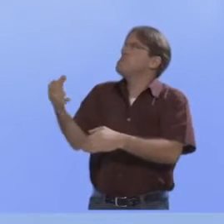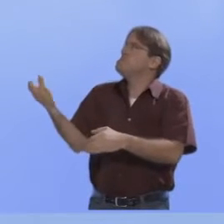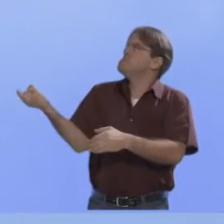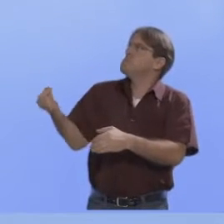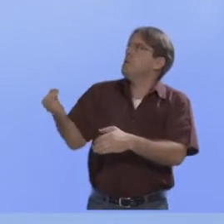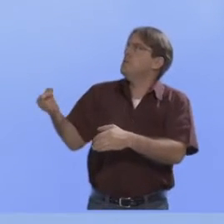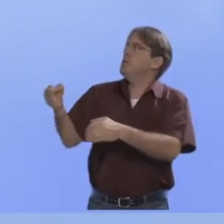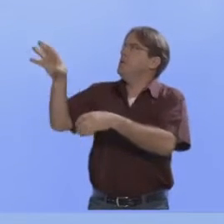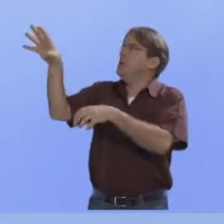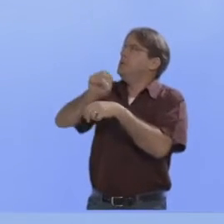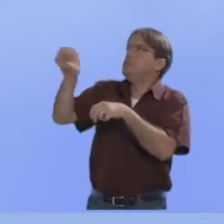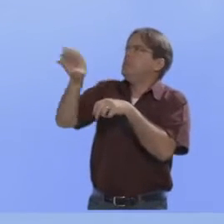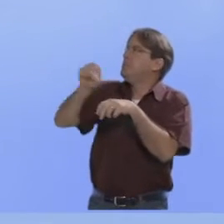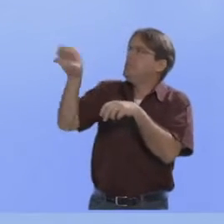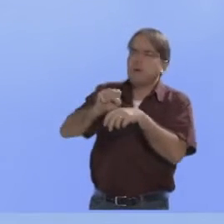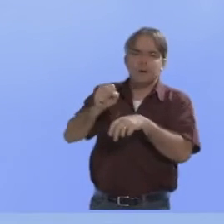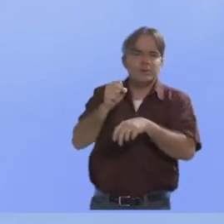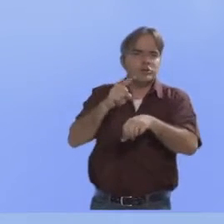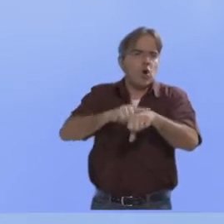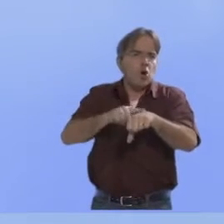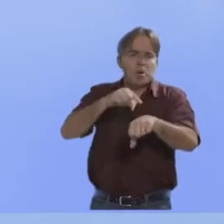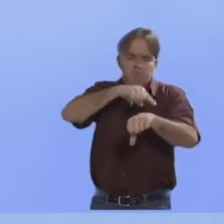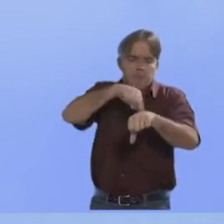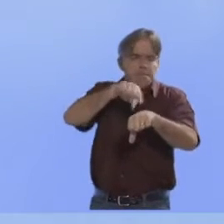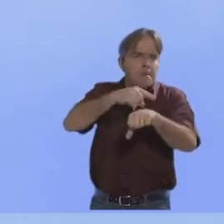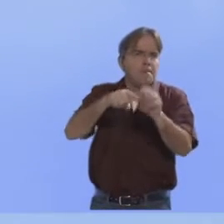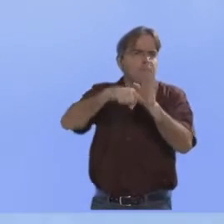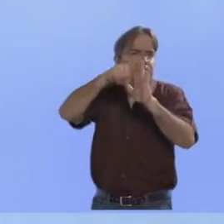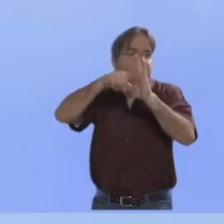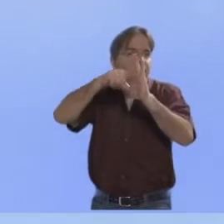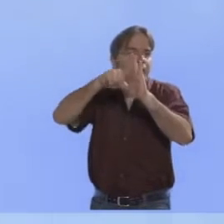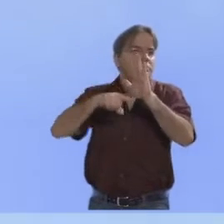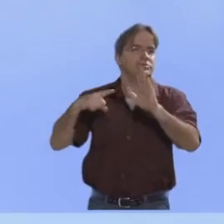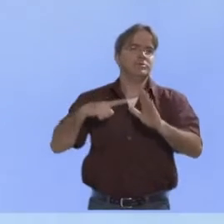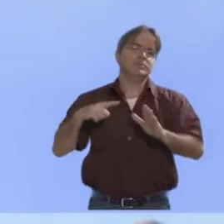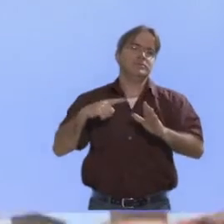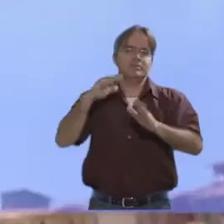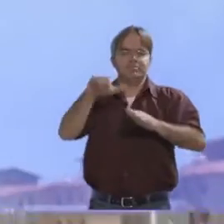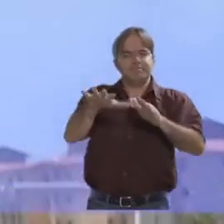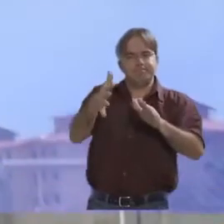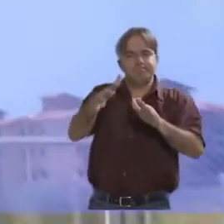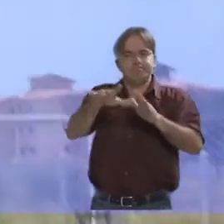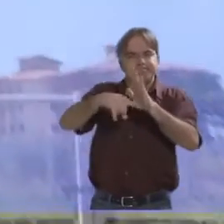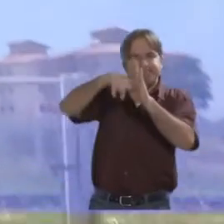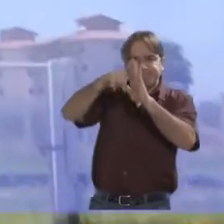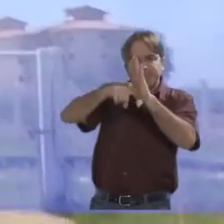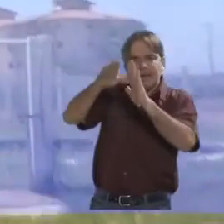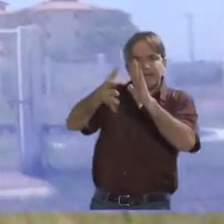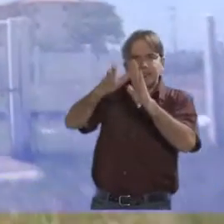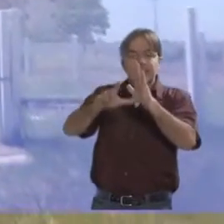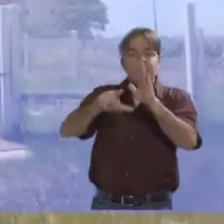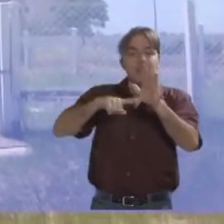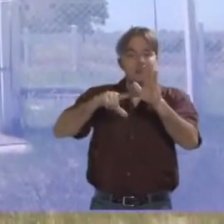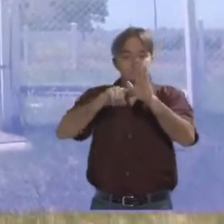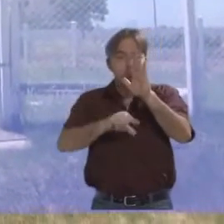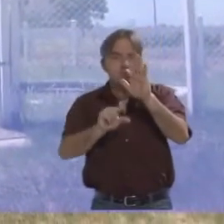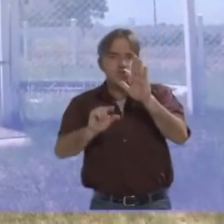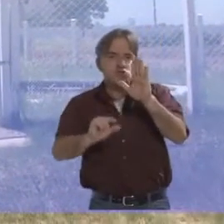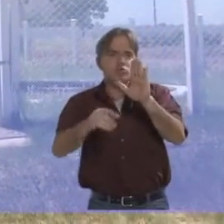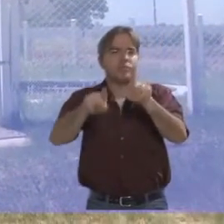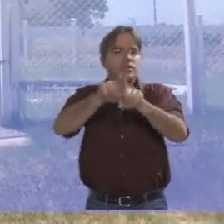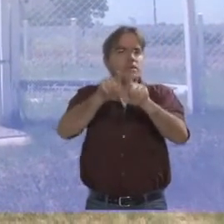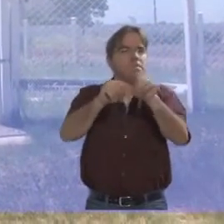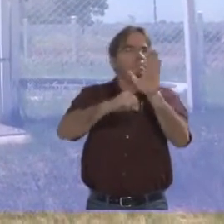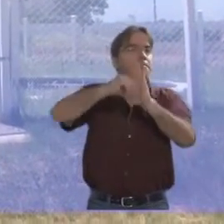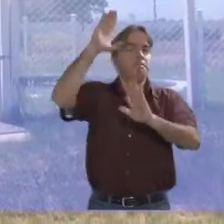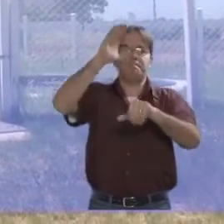conseguem fazer medições a cada segundo e a cada hora, dá uma média, além de registrar todos os máximos, os mínimos,